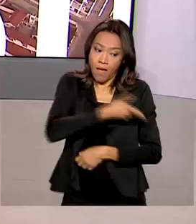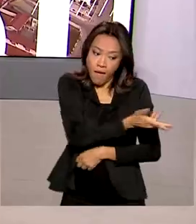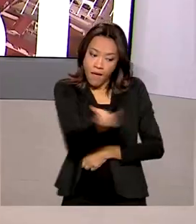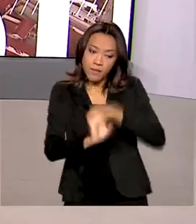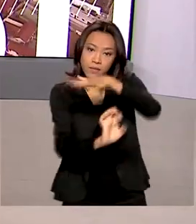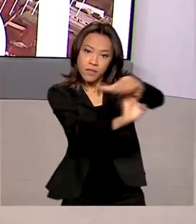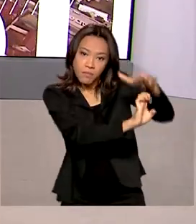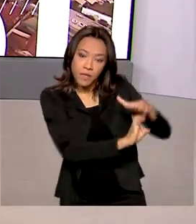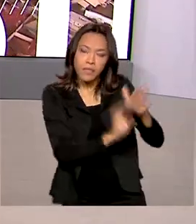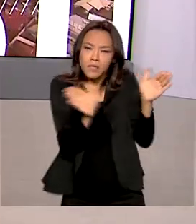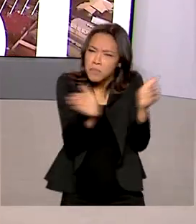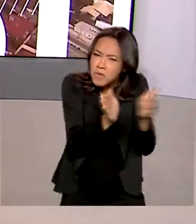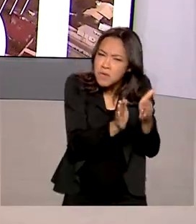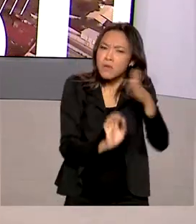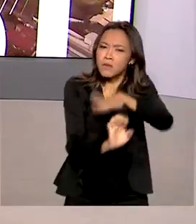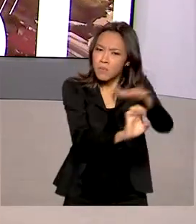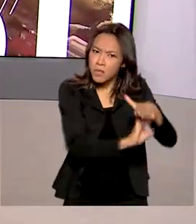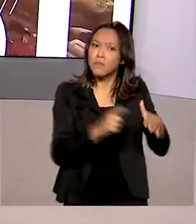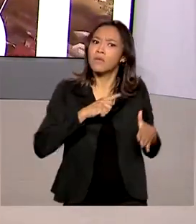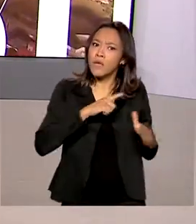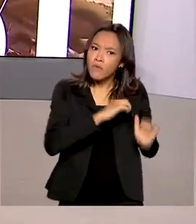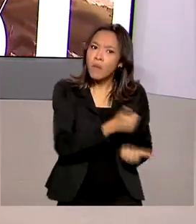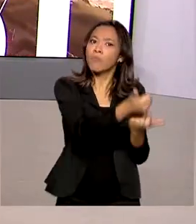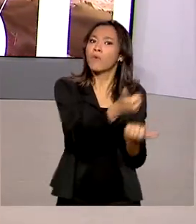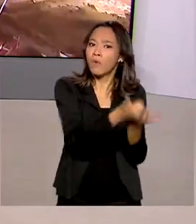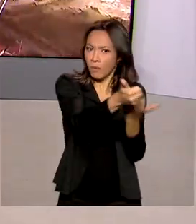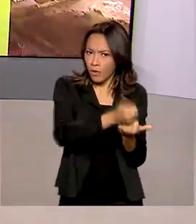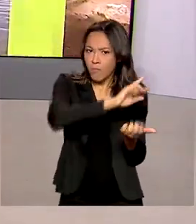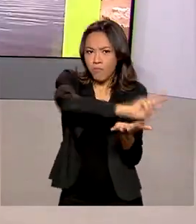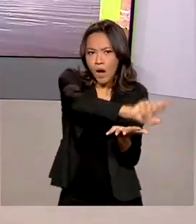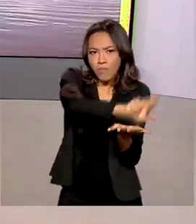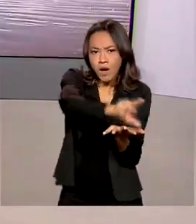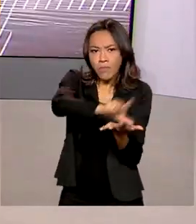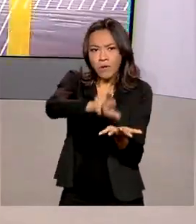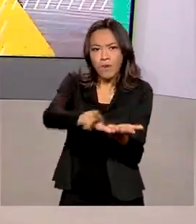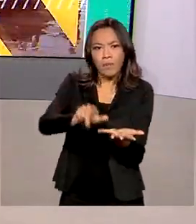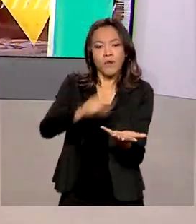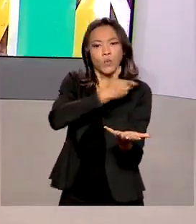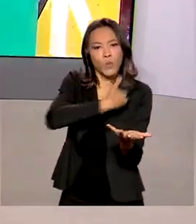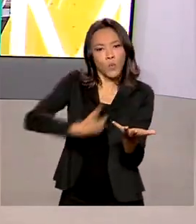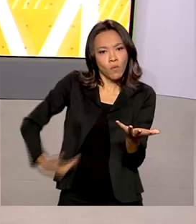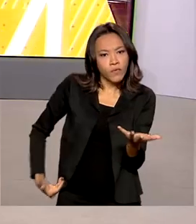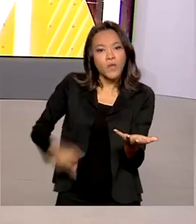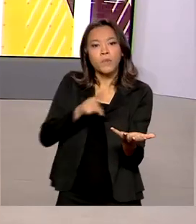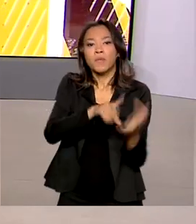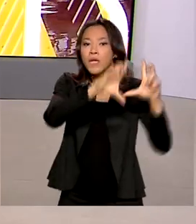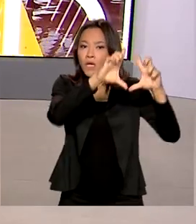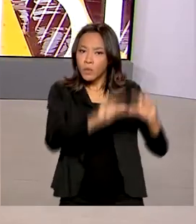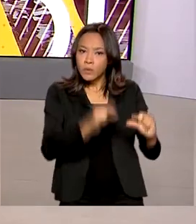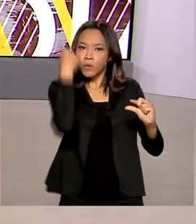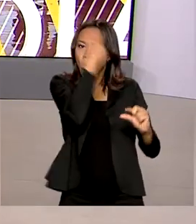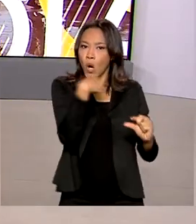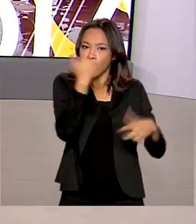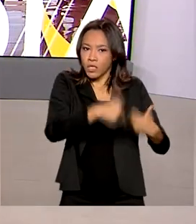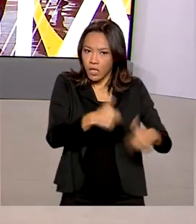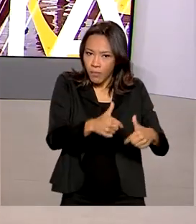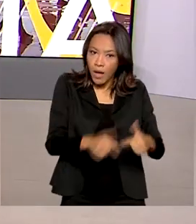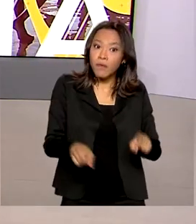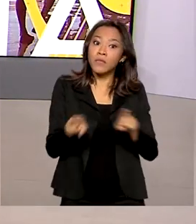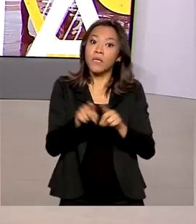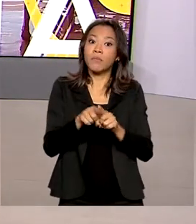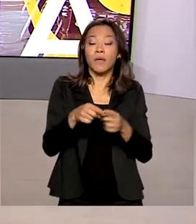individuais foram beneficiados com diversas iniciativas, como a possibilidade de redução de jornada de trabalho e suspensão de